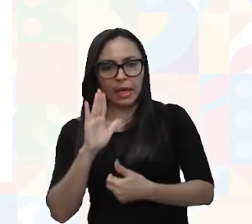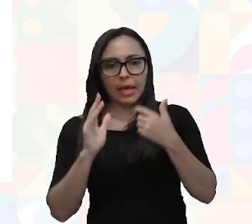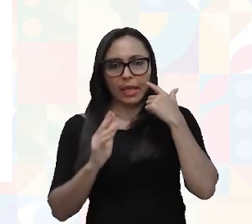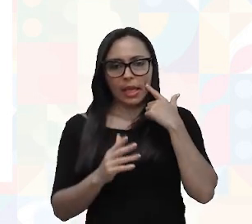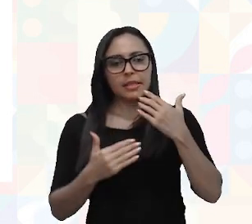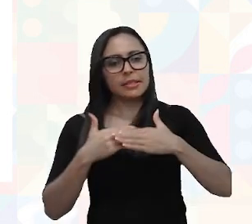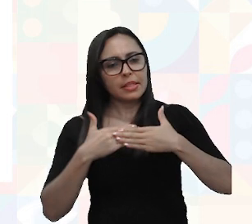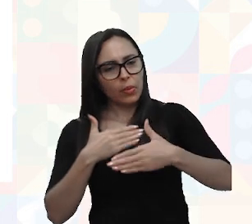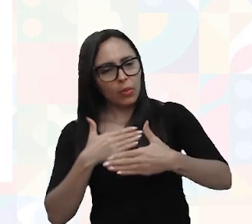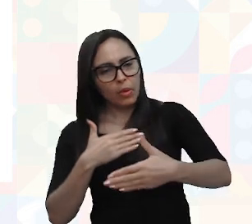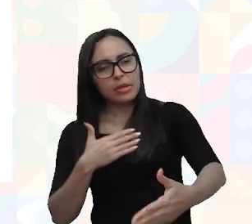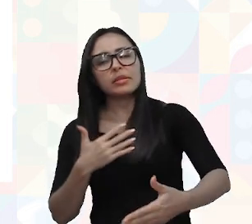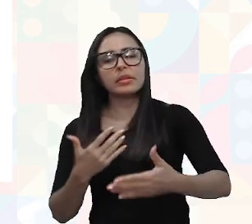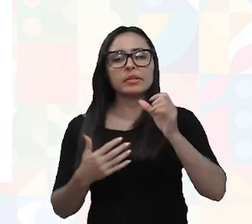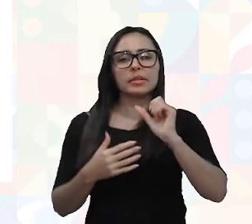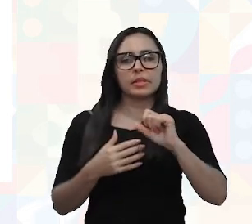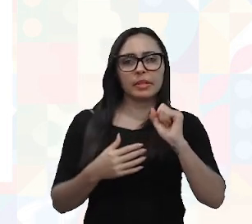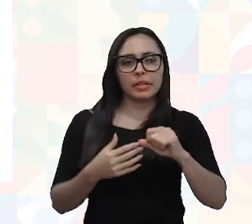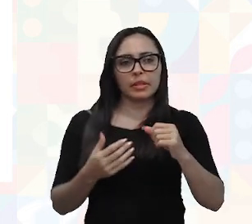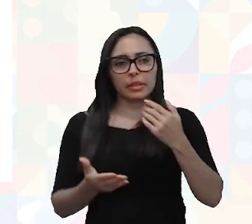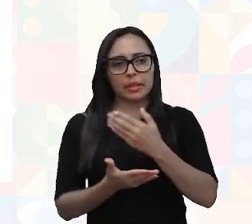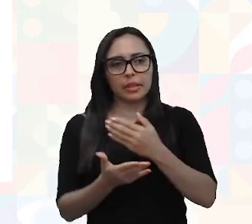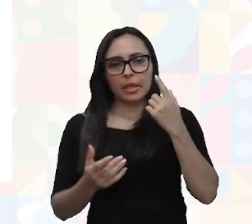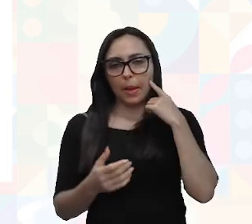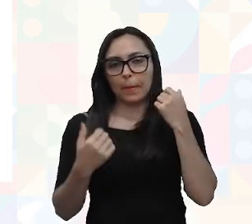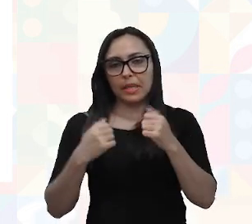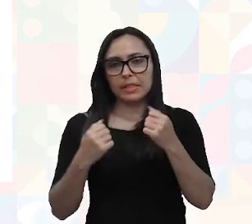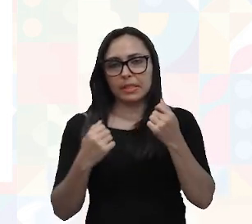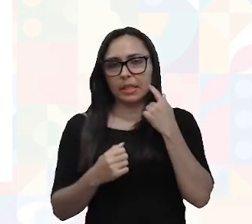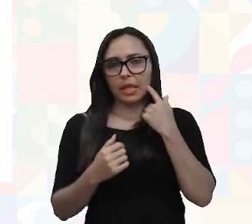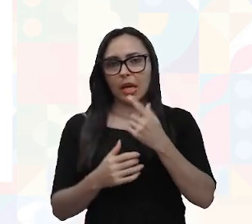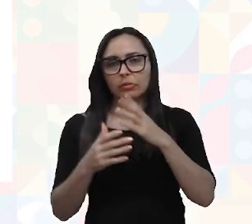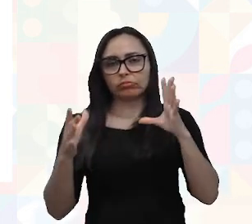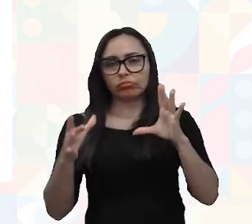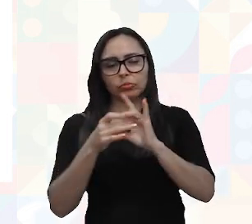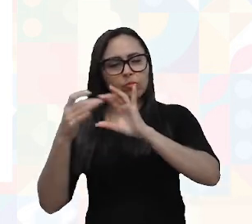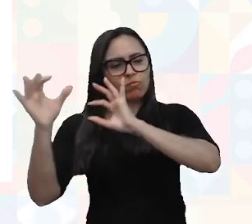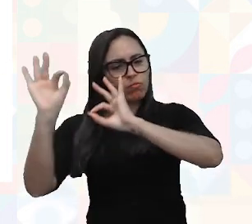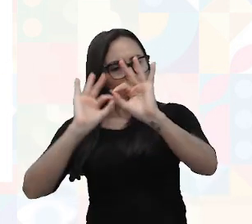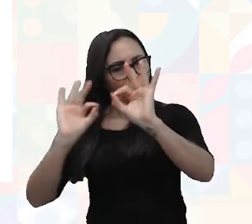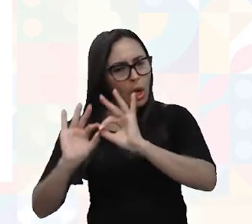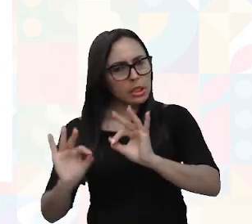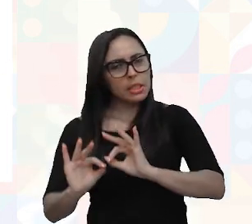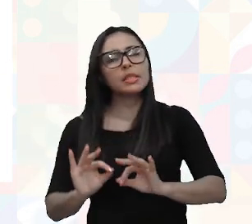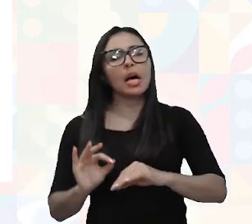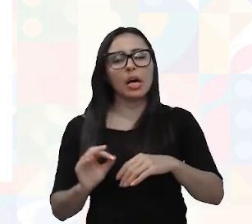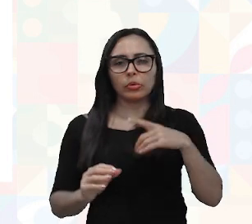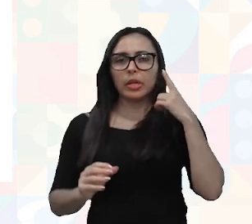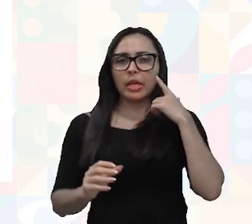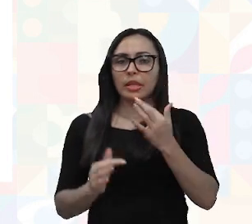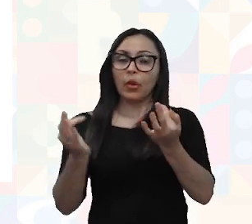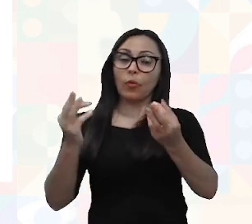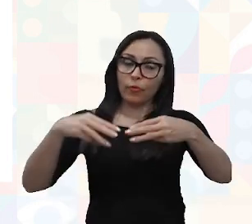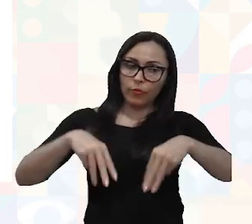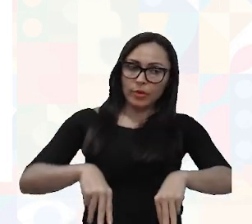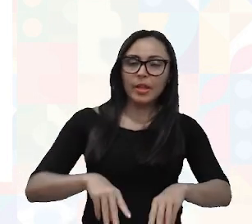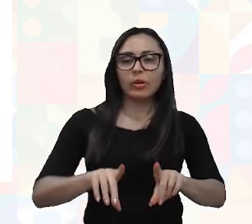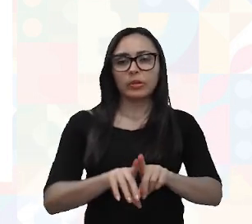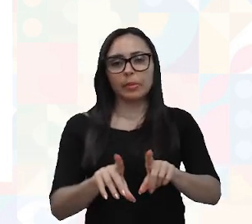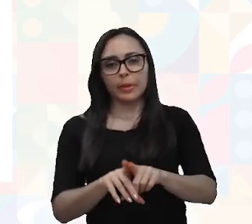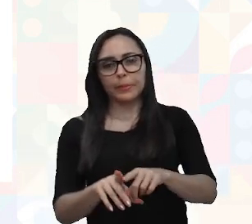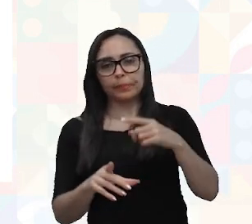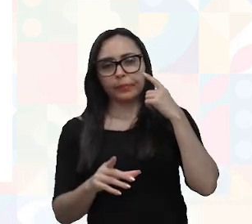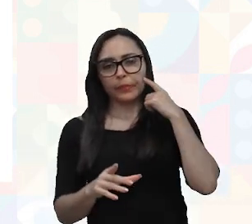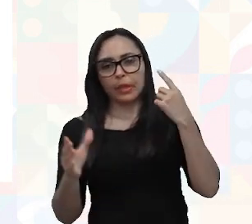essa sequência de fatos, que tem que estar bem amarrada, tem um clímax e tem uma conclusão final. E o